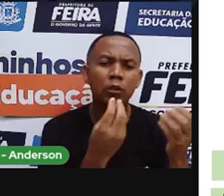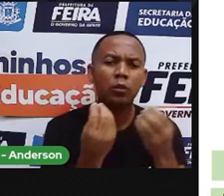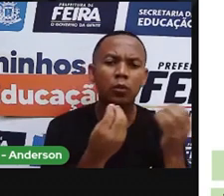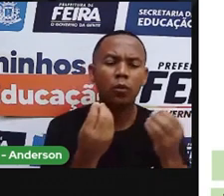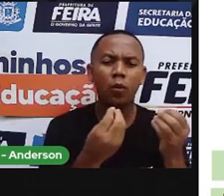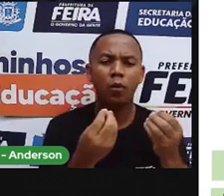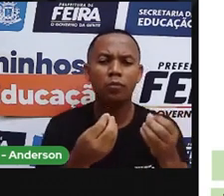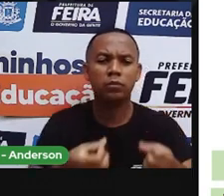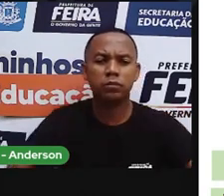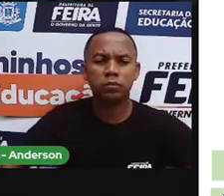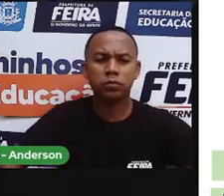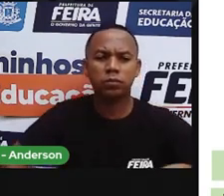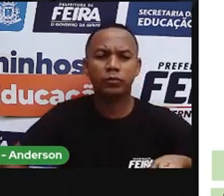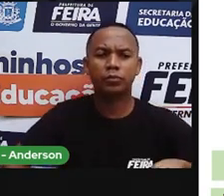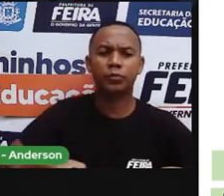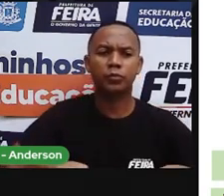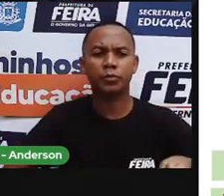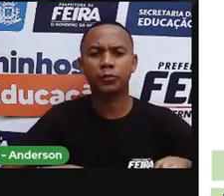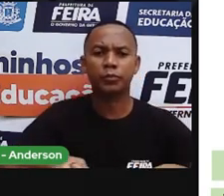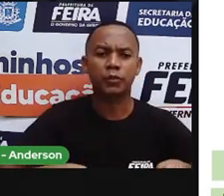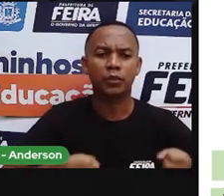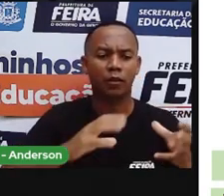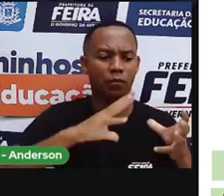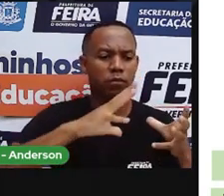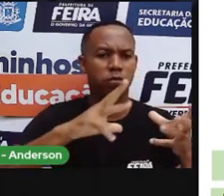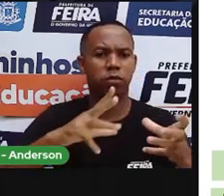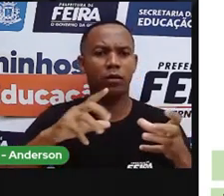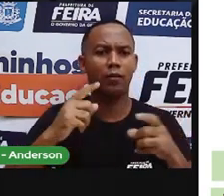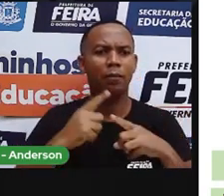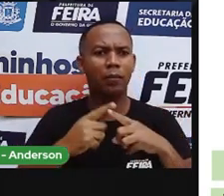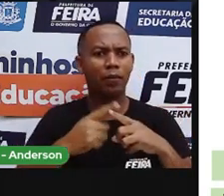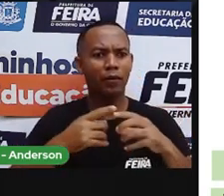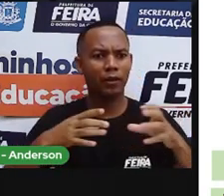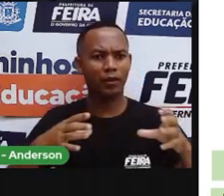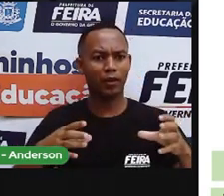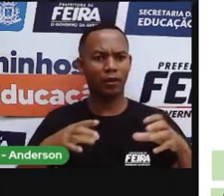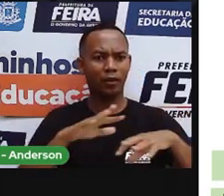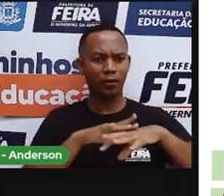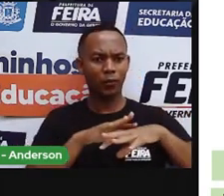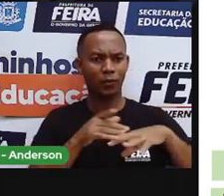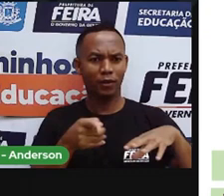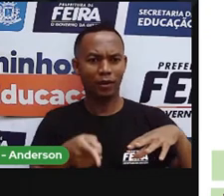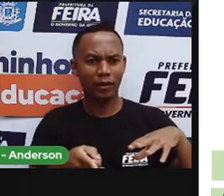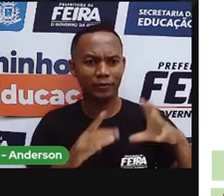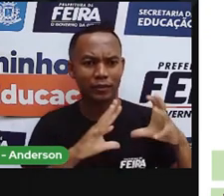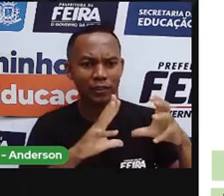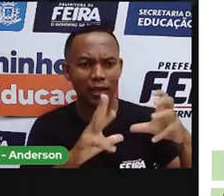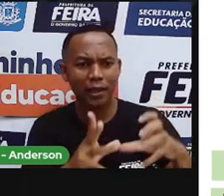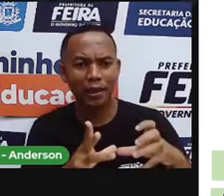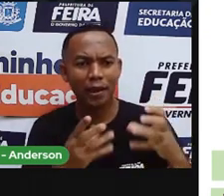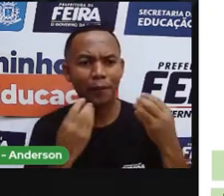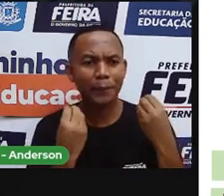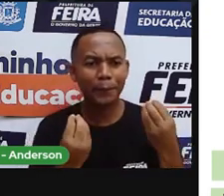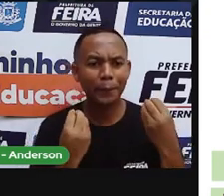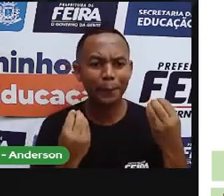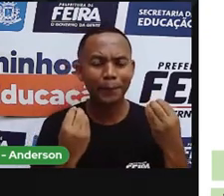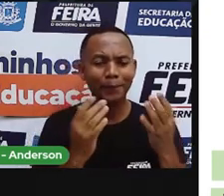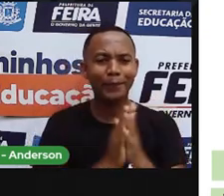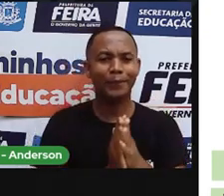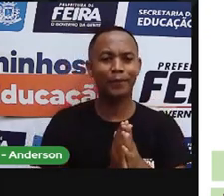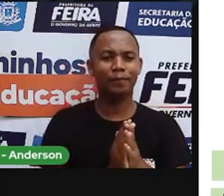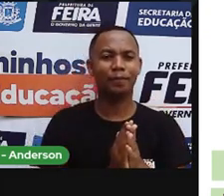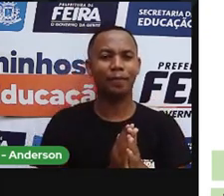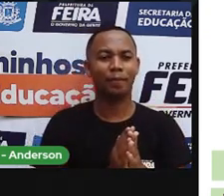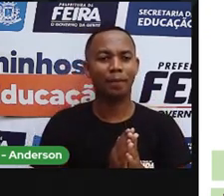Levando quem? O planeta Terra em uma maca. Será que o nosso planeta está doente? O que será que está acontecendo? A vem